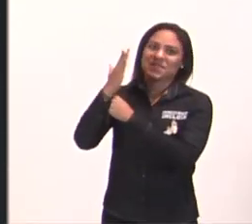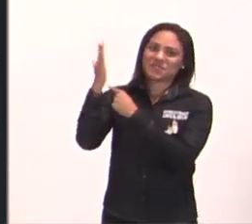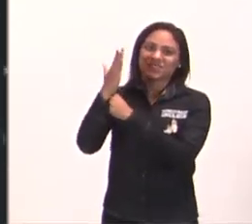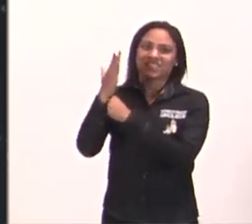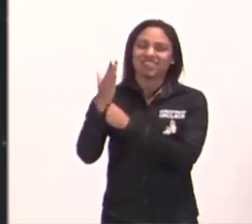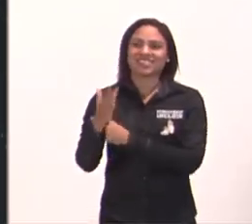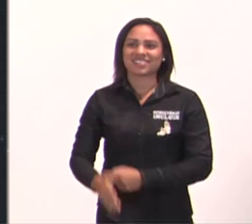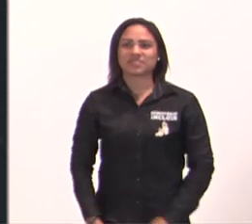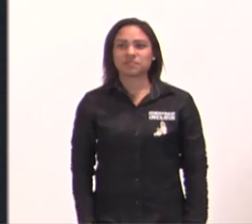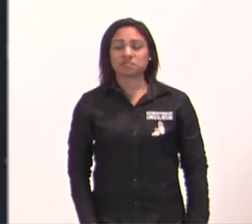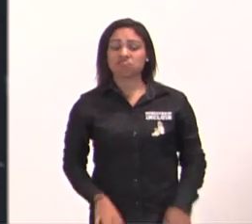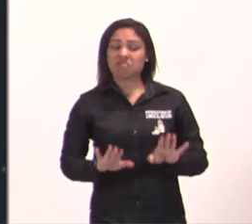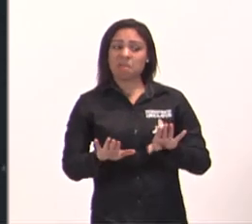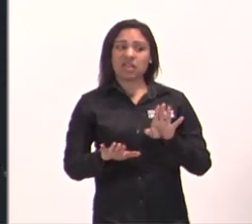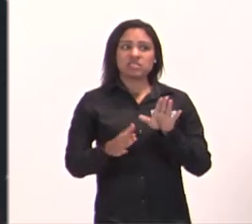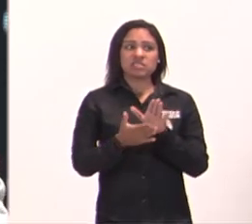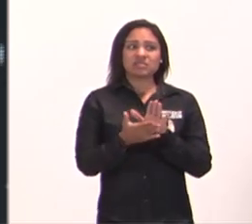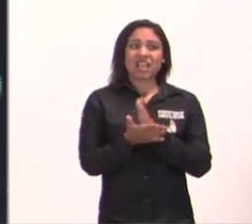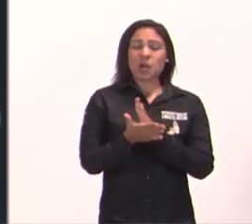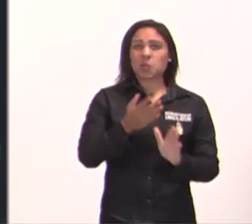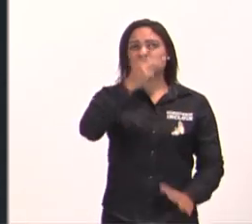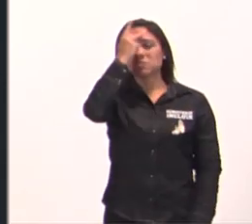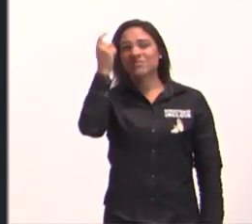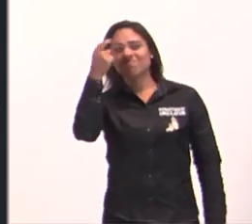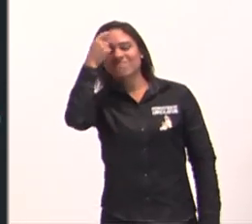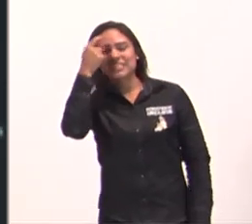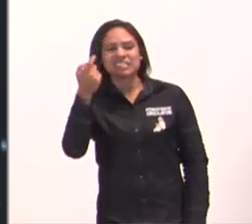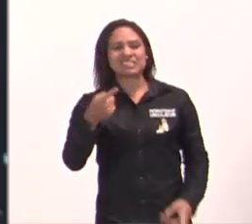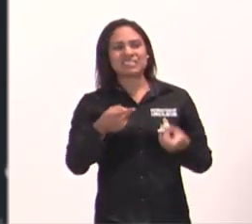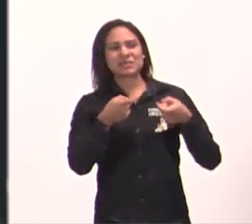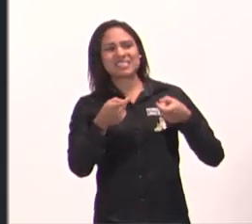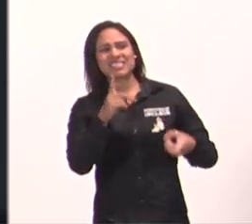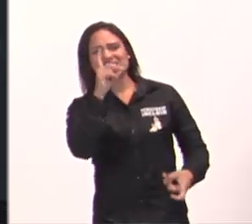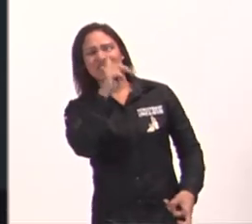batalha, até agora Deus não fez nada, ah, então nem vou batalhar,